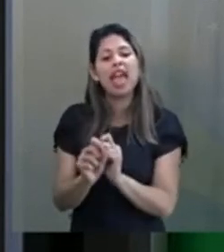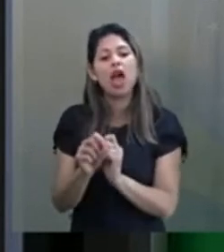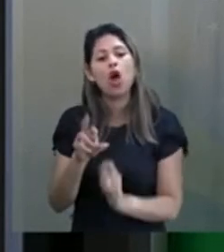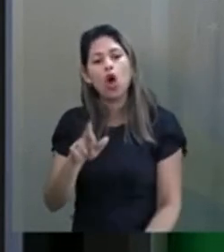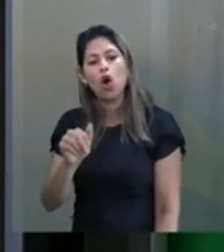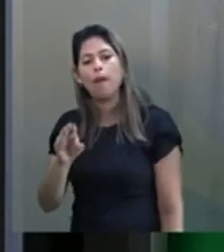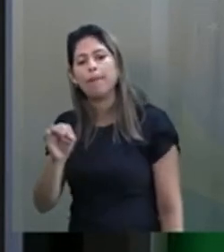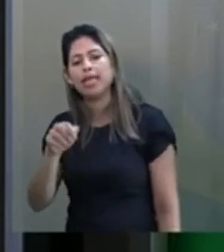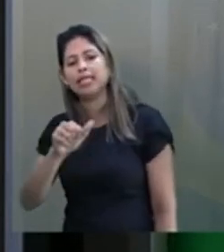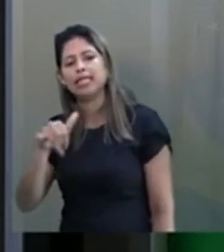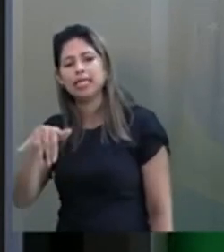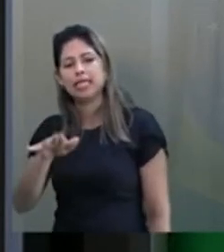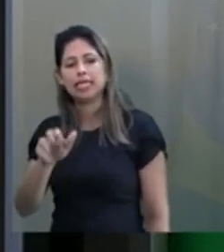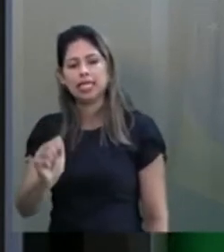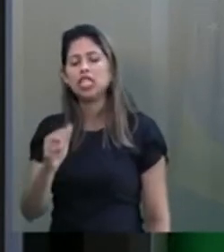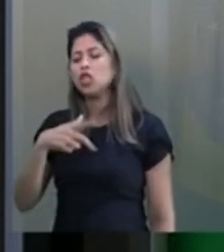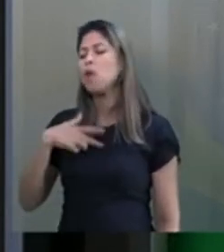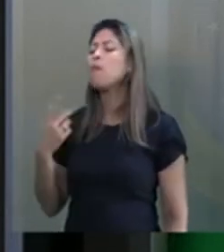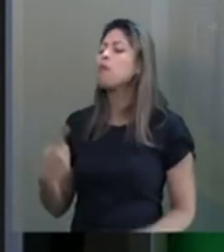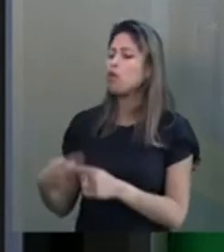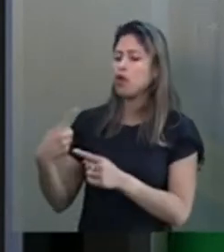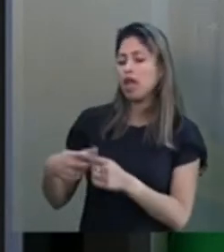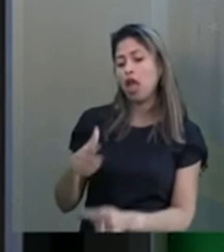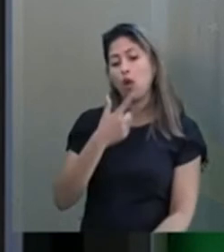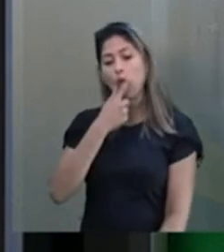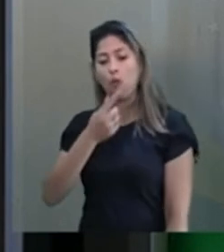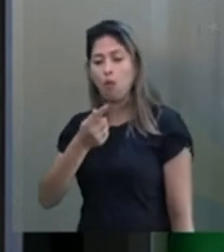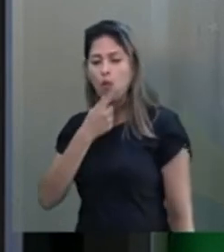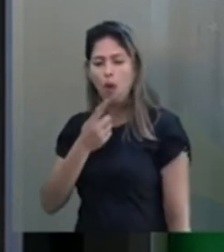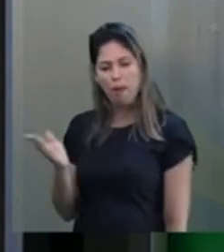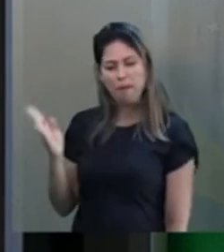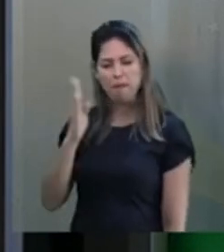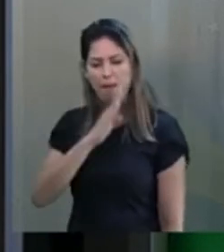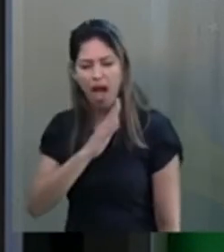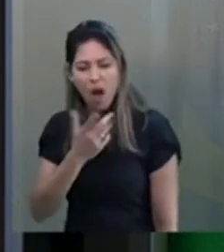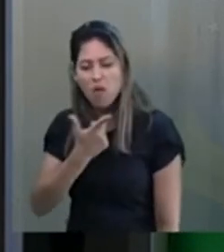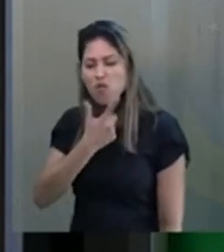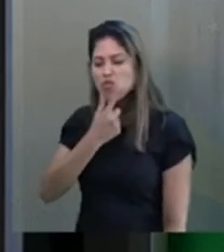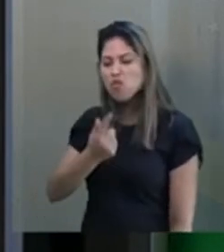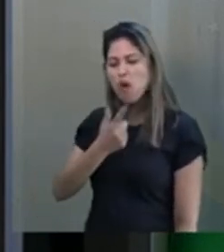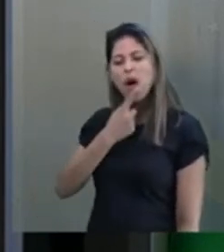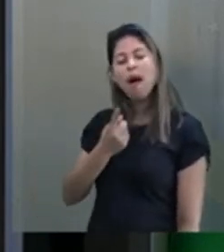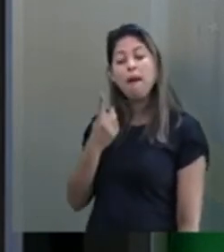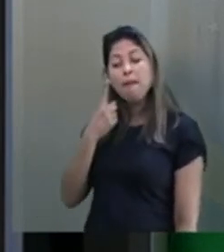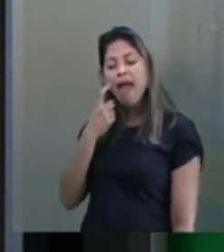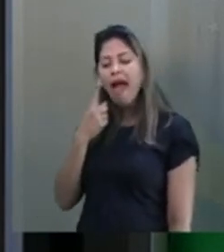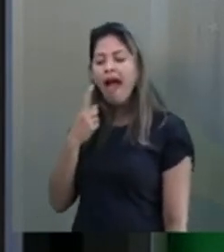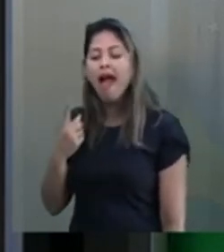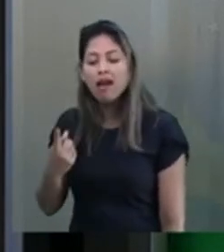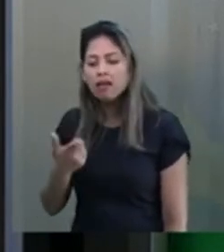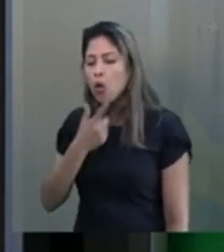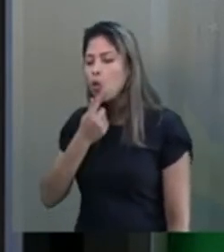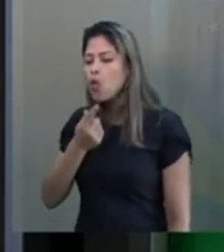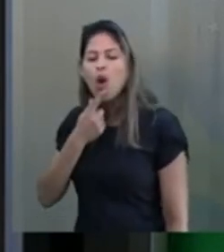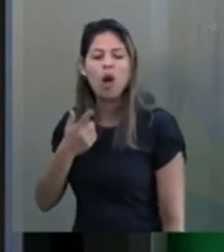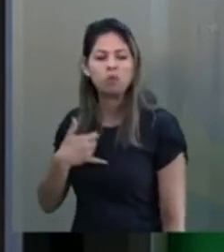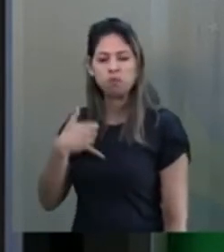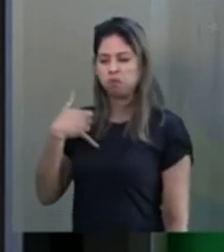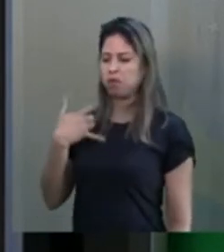é de que o homem é mau, o homem é ganancioso, o homem precisa ser, precisa existir Estado justamente para